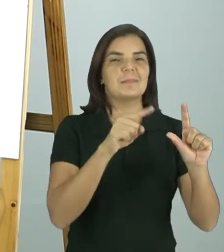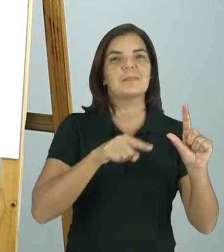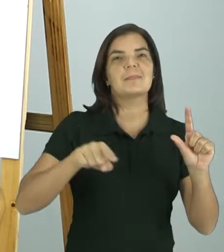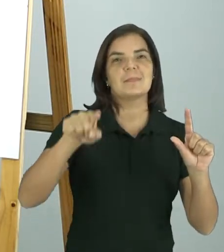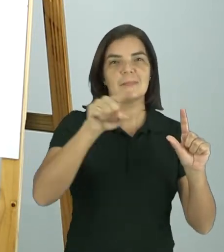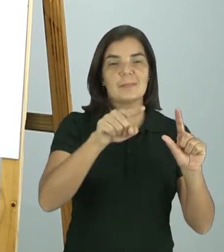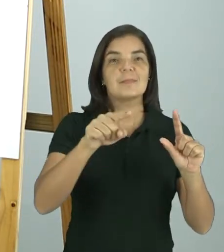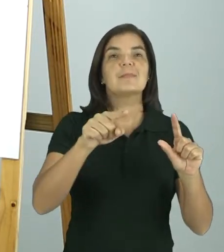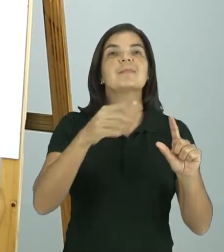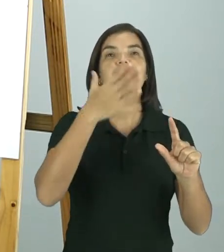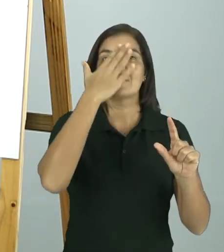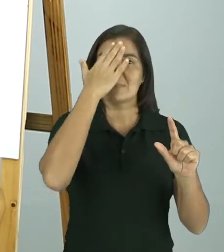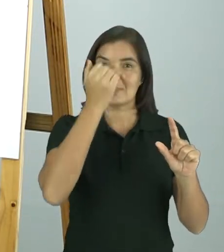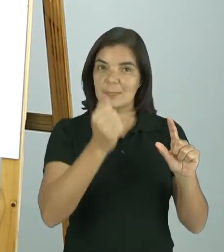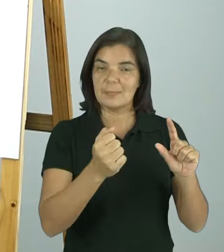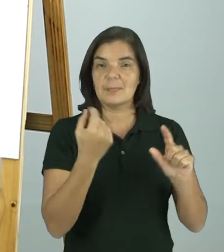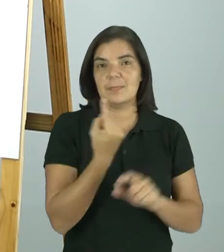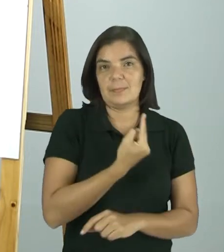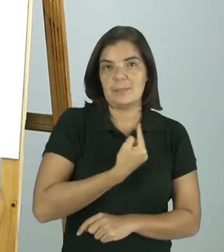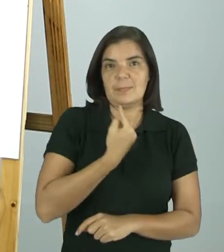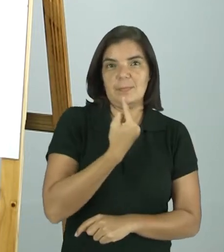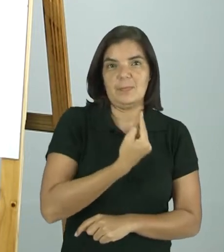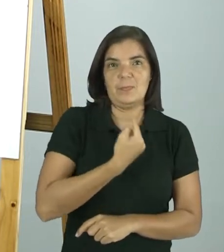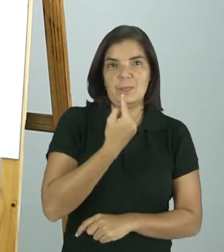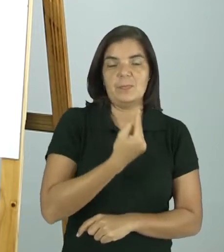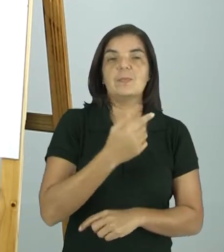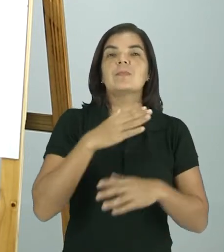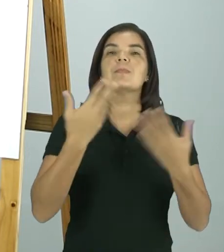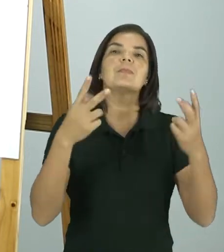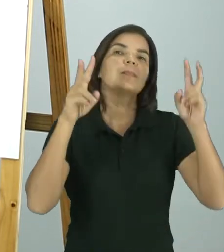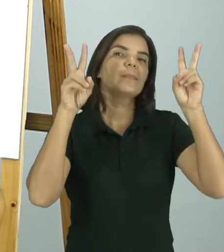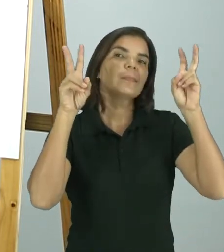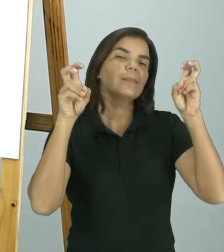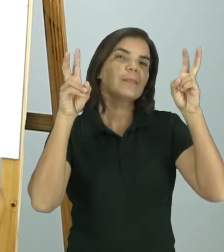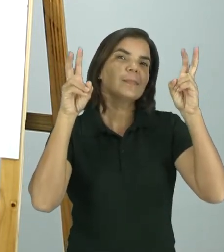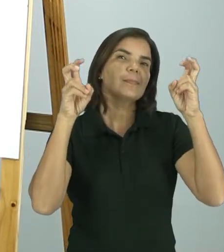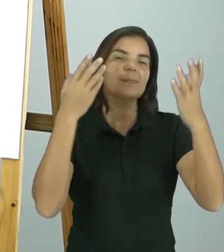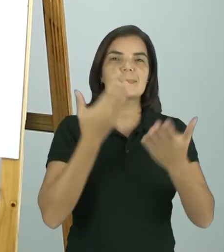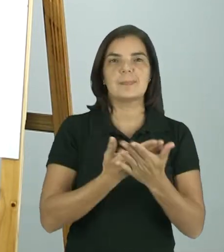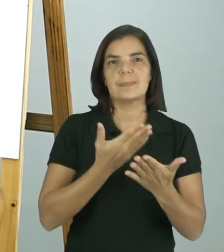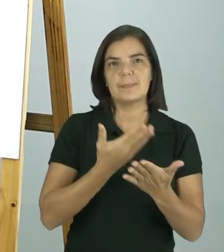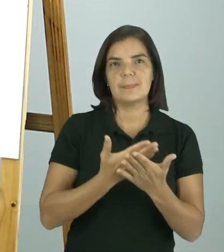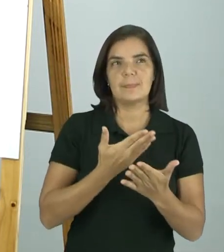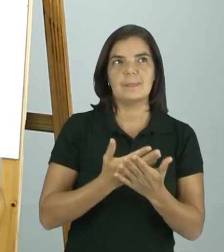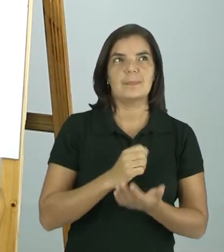descobre sozinho qual será o tema da nossa aula.